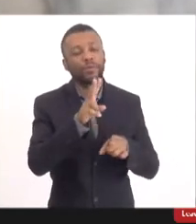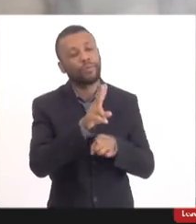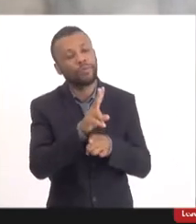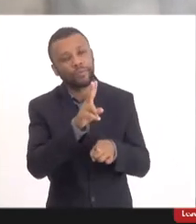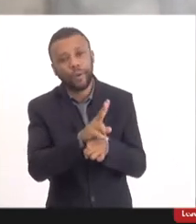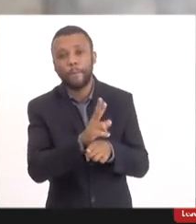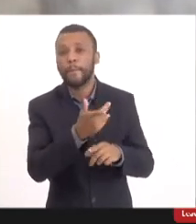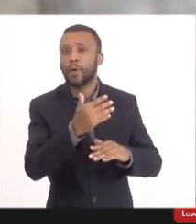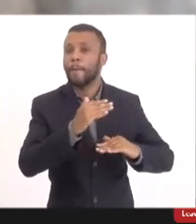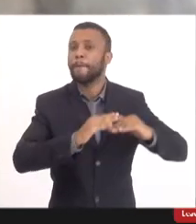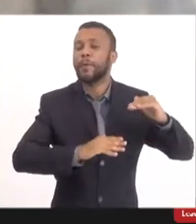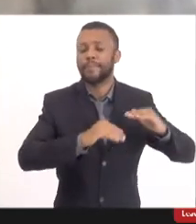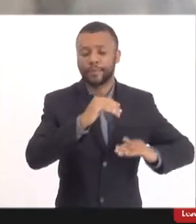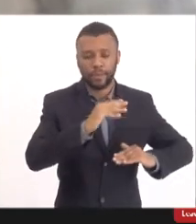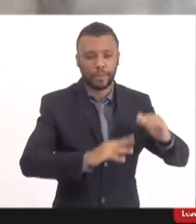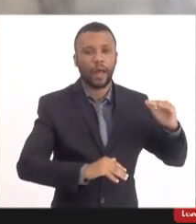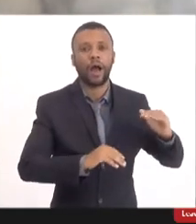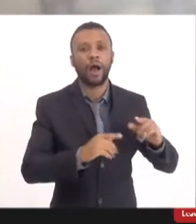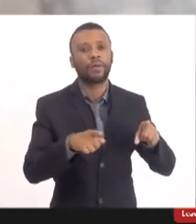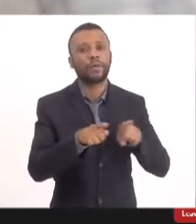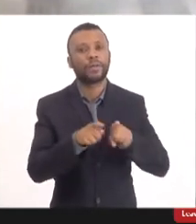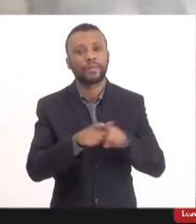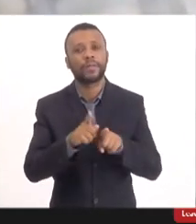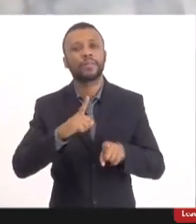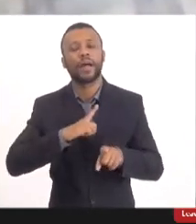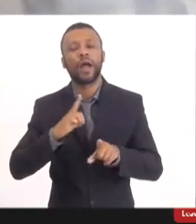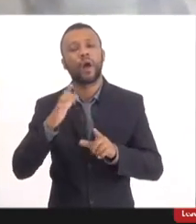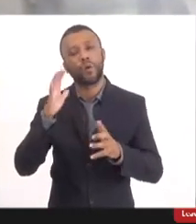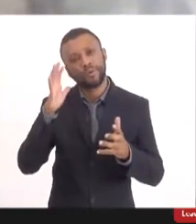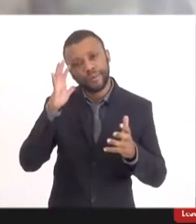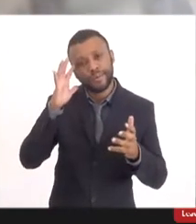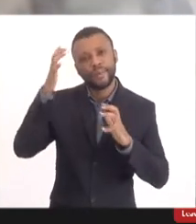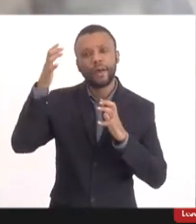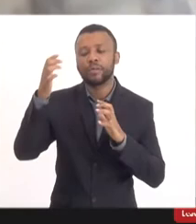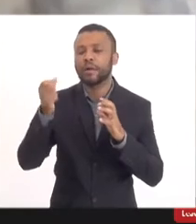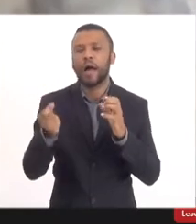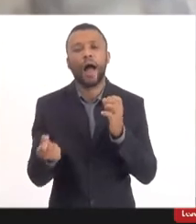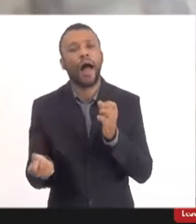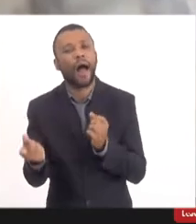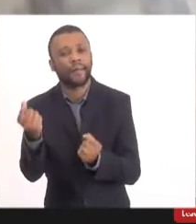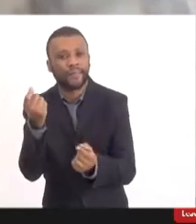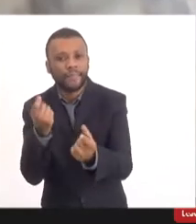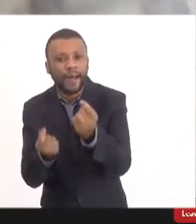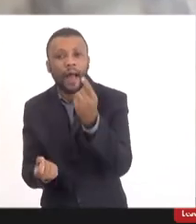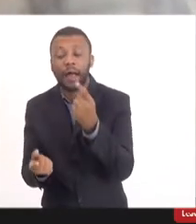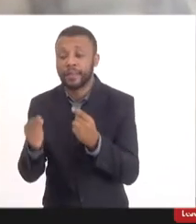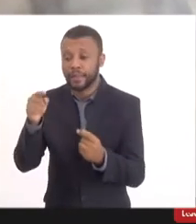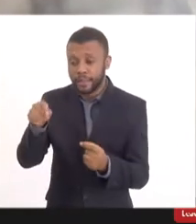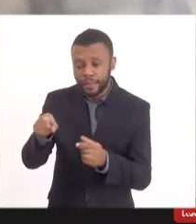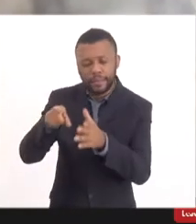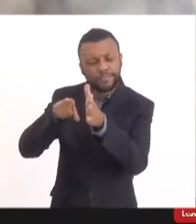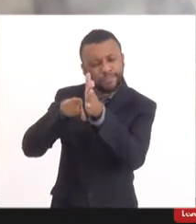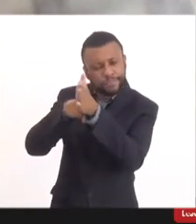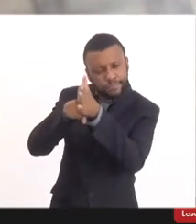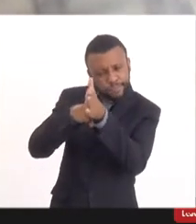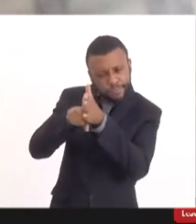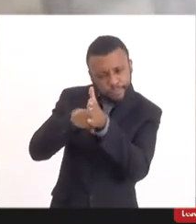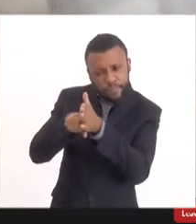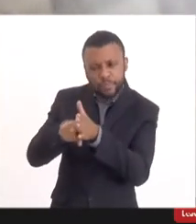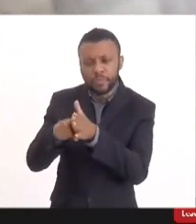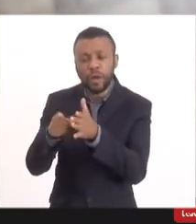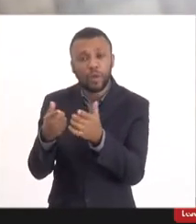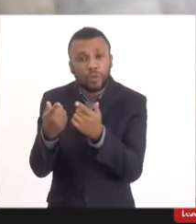ponta, e existem os eventos adversos médios e graves. Esses, sim, eles são muito bem investigados, não são